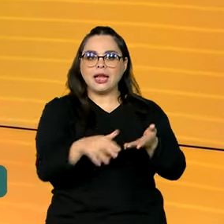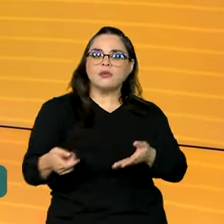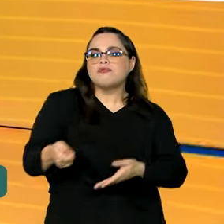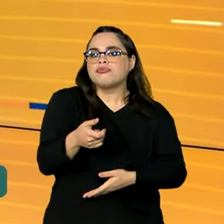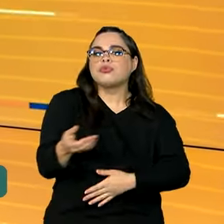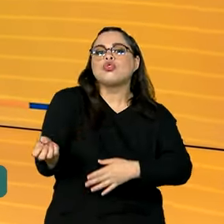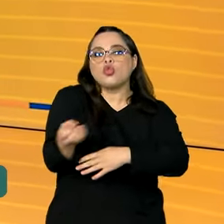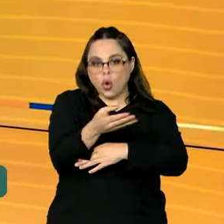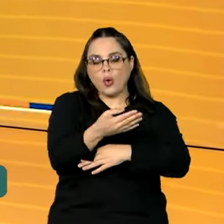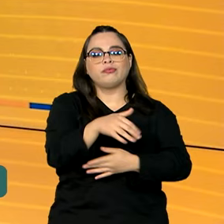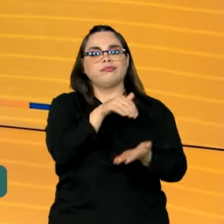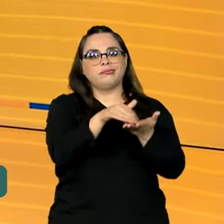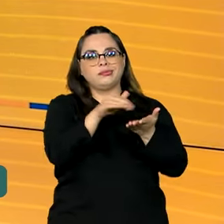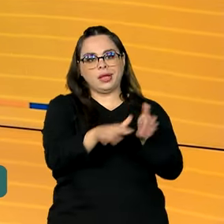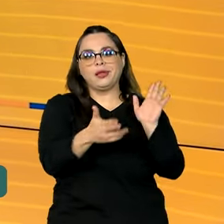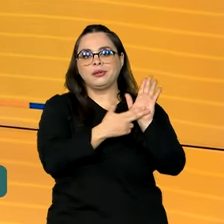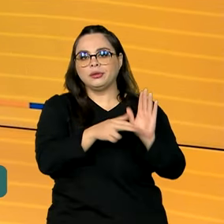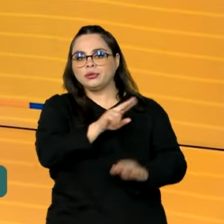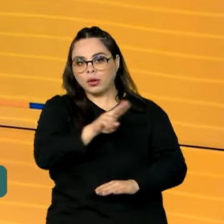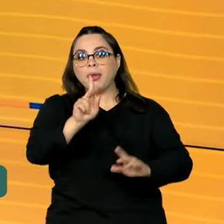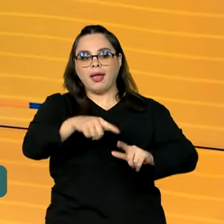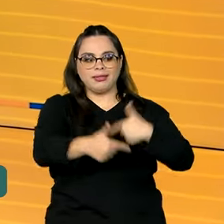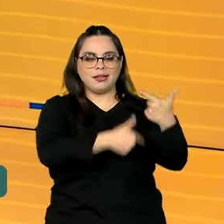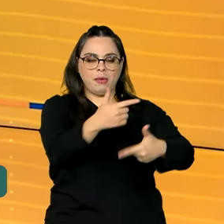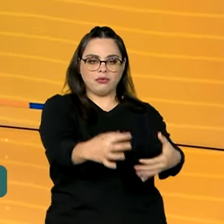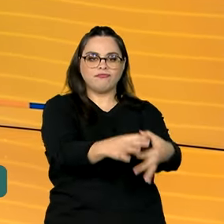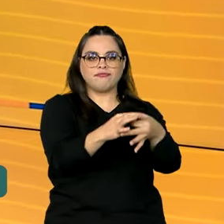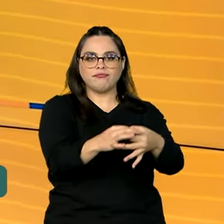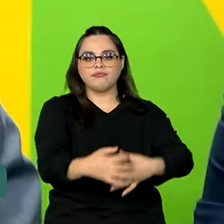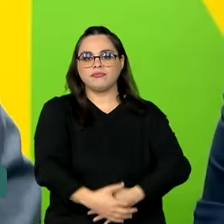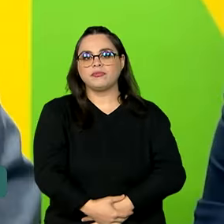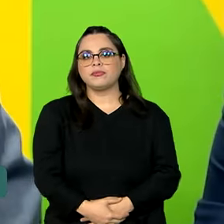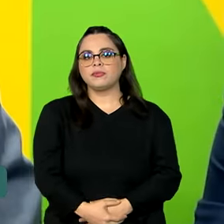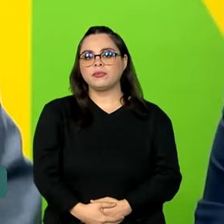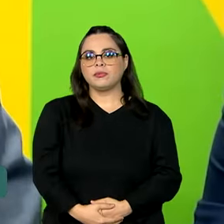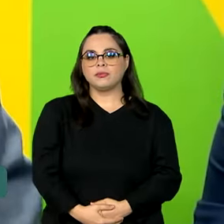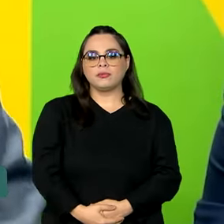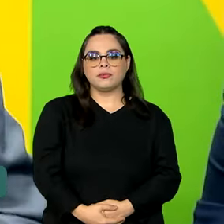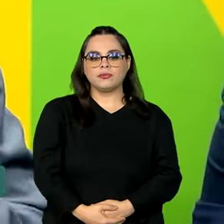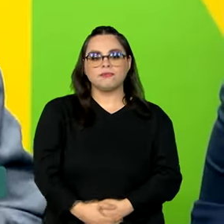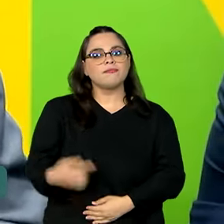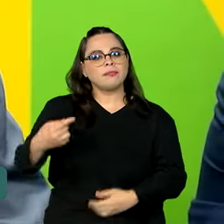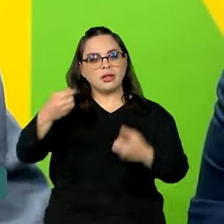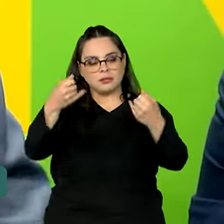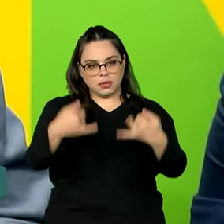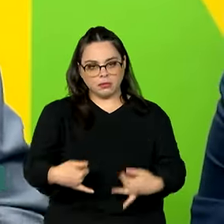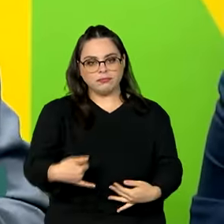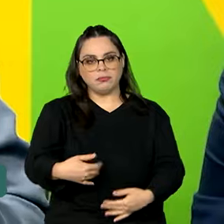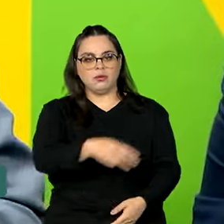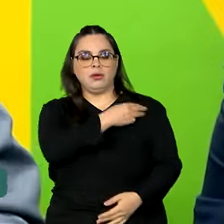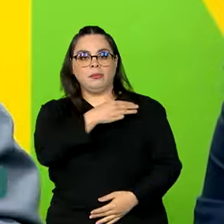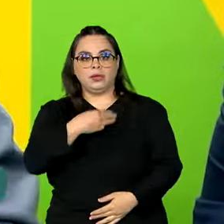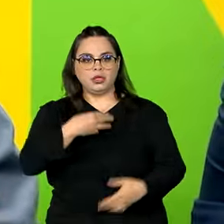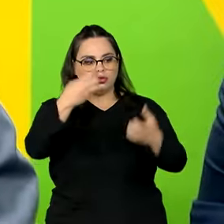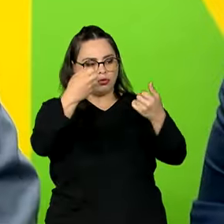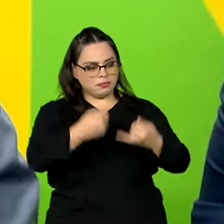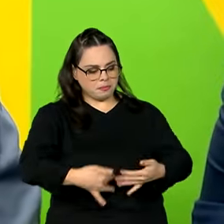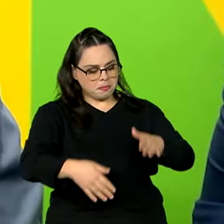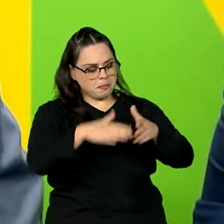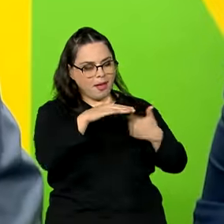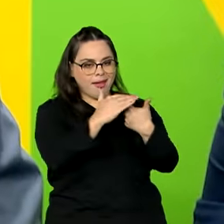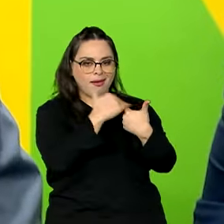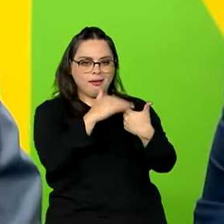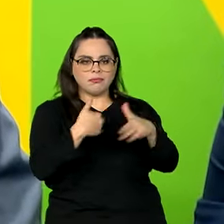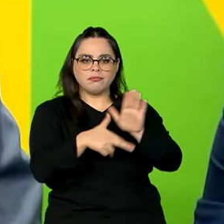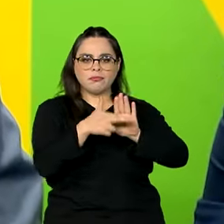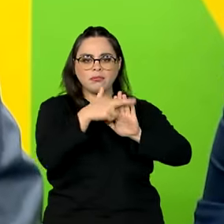recentemente a secretaria, que é responsável por esse trabalho. A diretriz que o ministro me passou é a gente dê continuidade